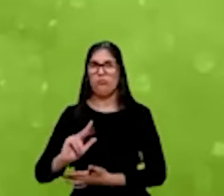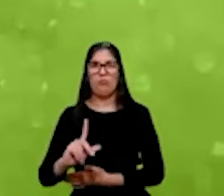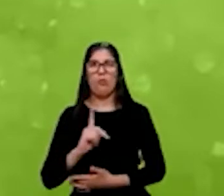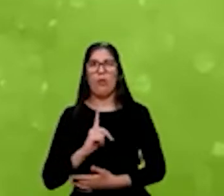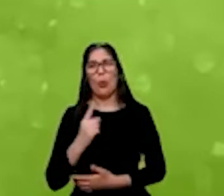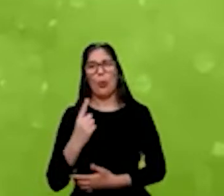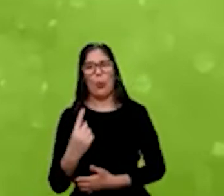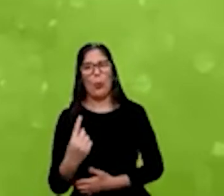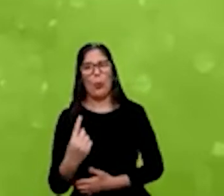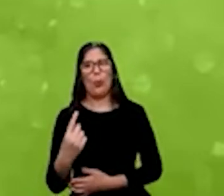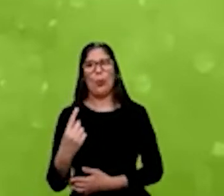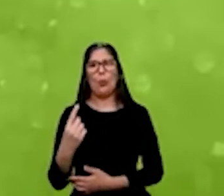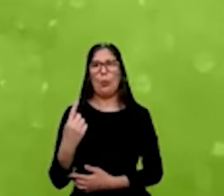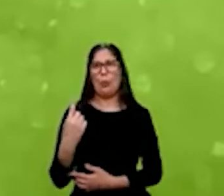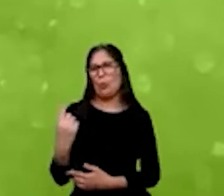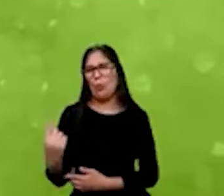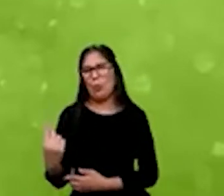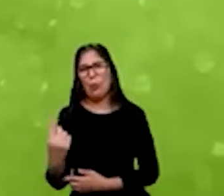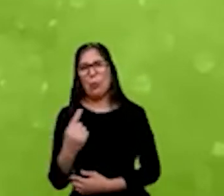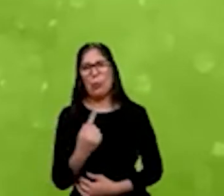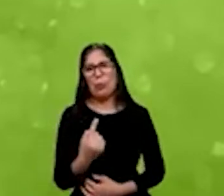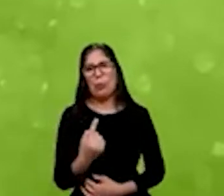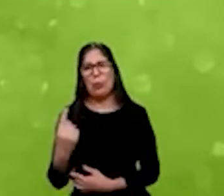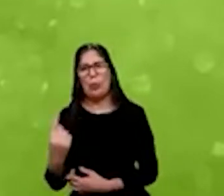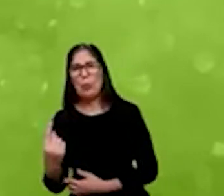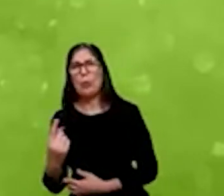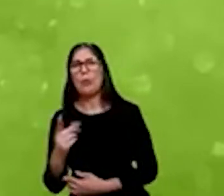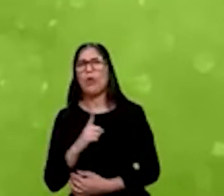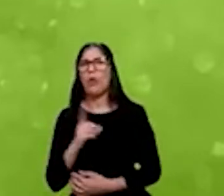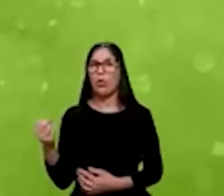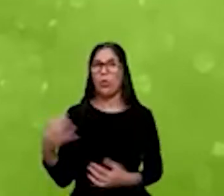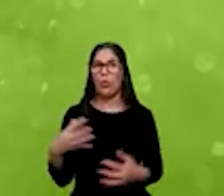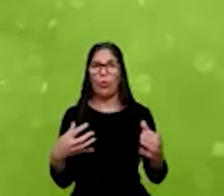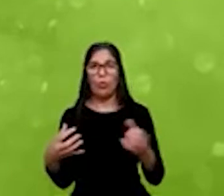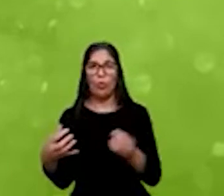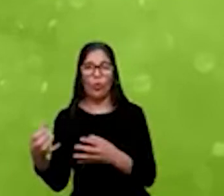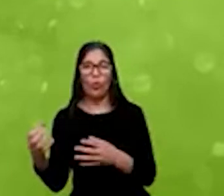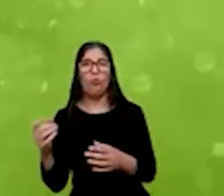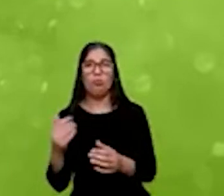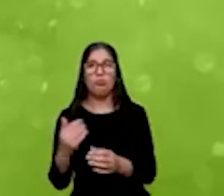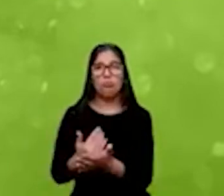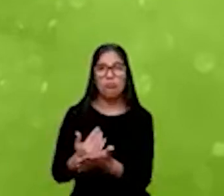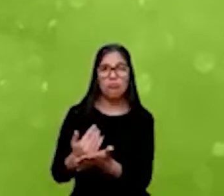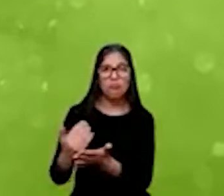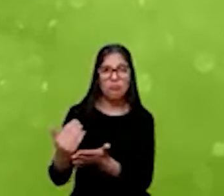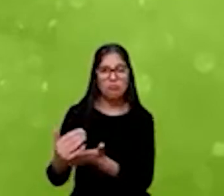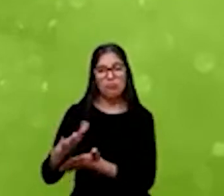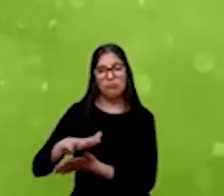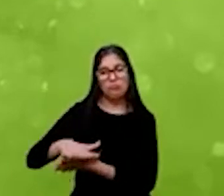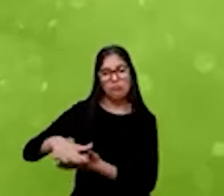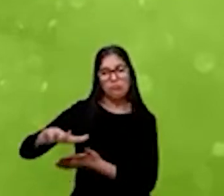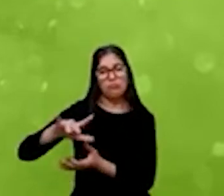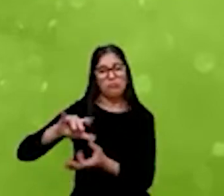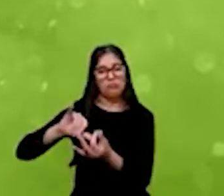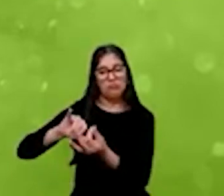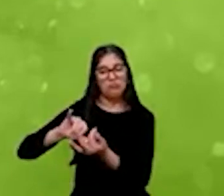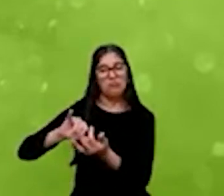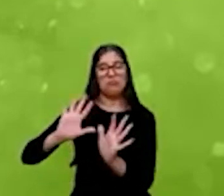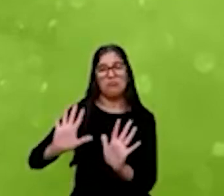vê que vem tendo novos entrantes nos fundos de capital semente e de venture capital, mas é